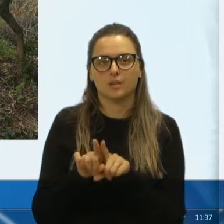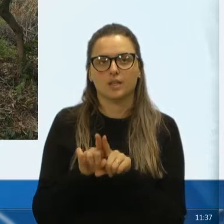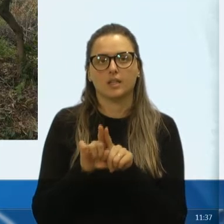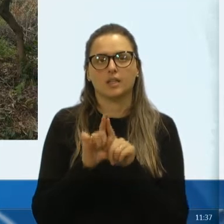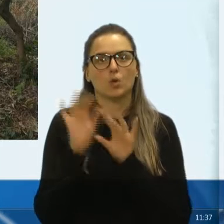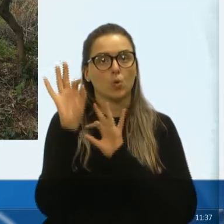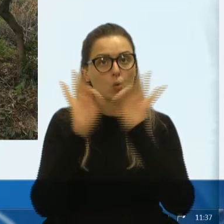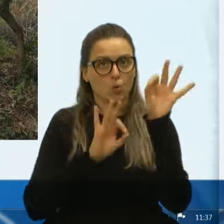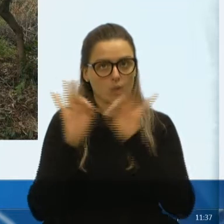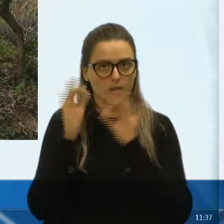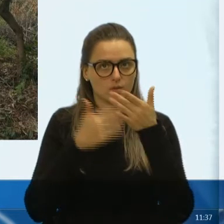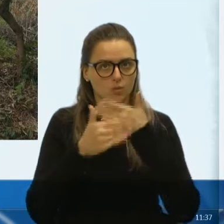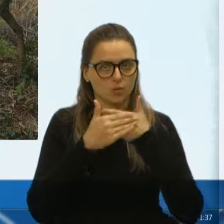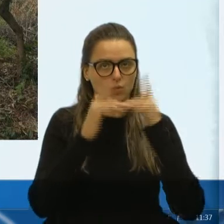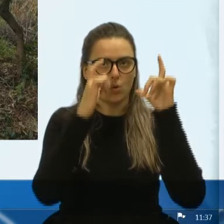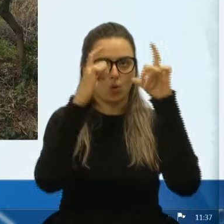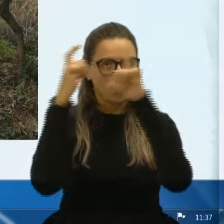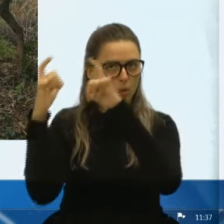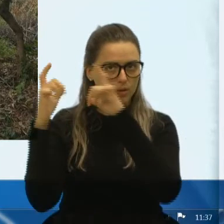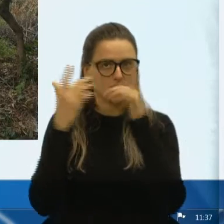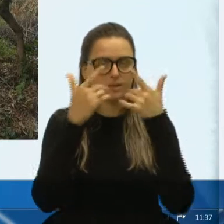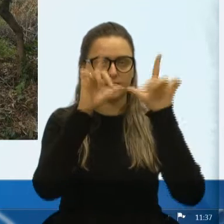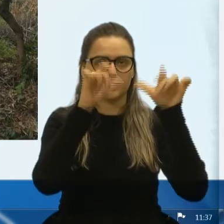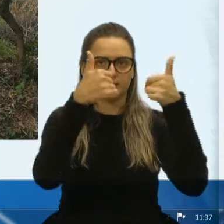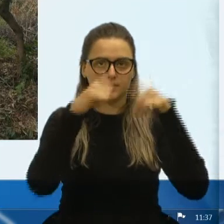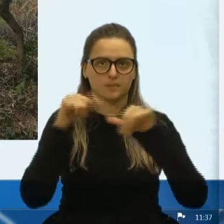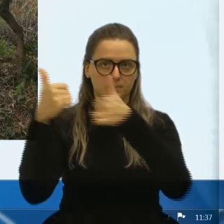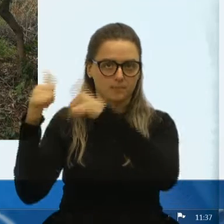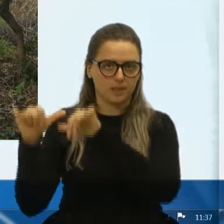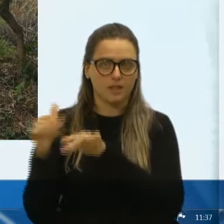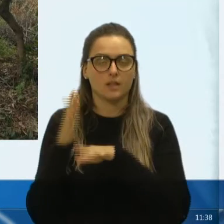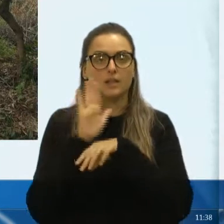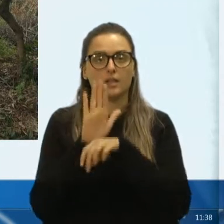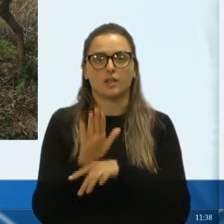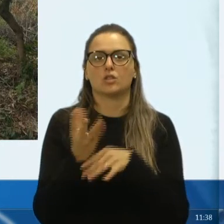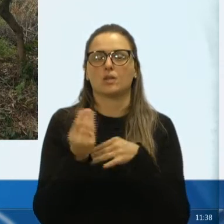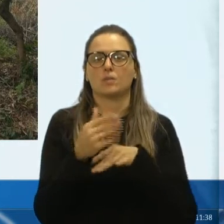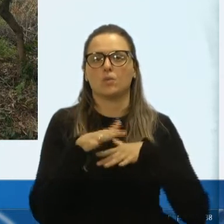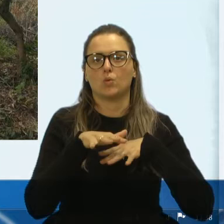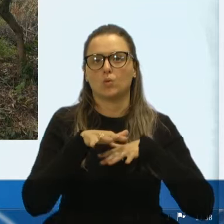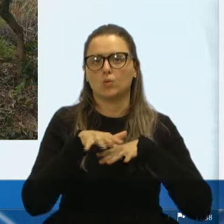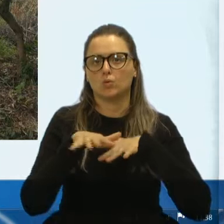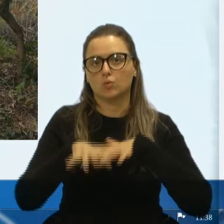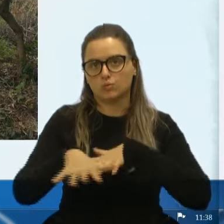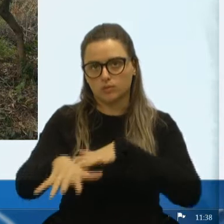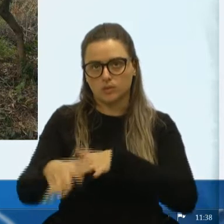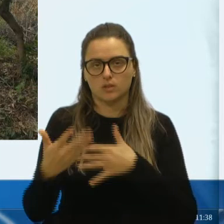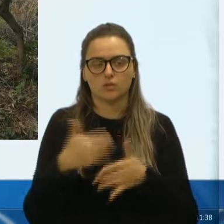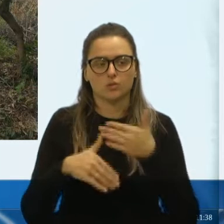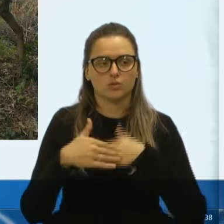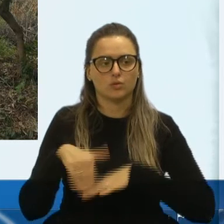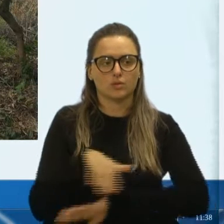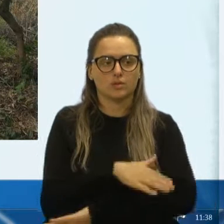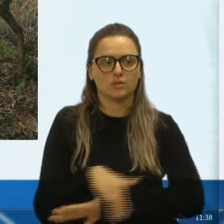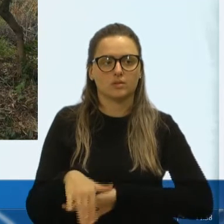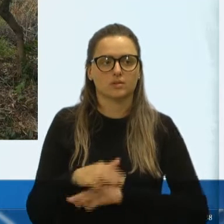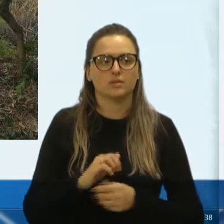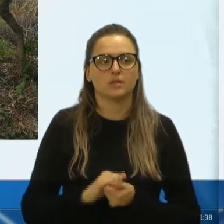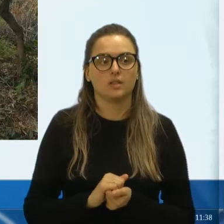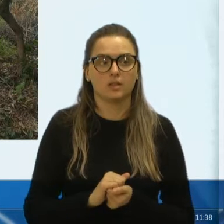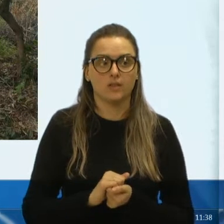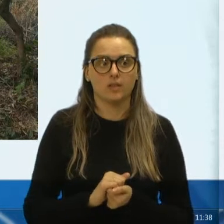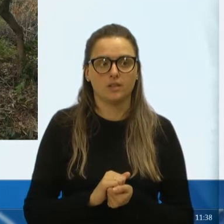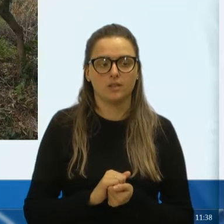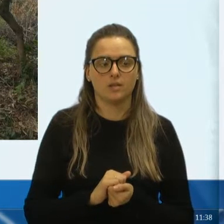placas, e, certamente, isso aí ajudará muito o trânsito daquelas vias dessas ruas. Todas essas placas, todas essas